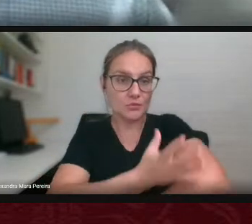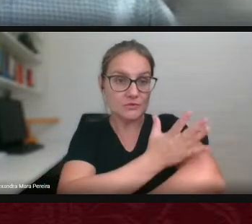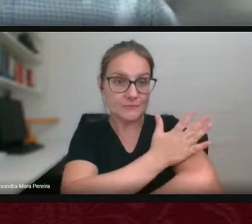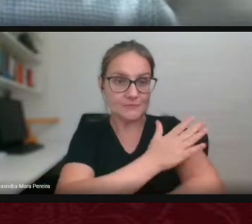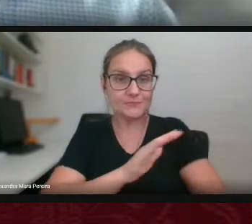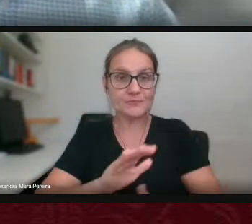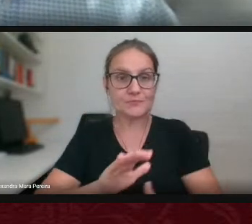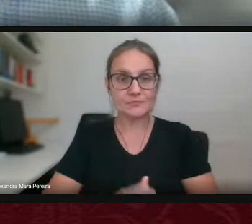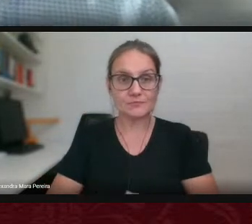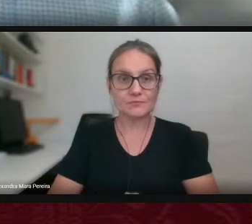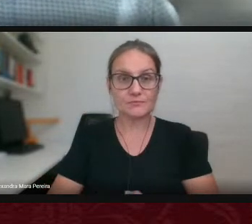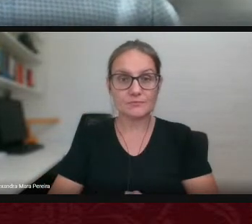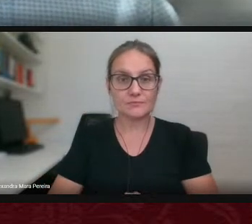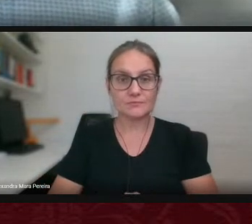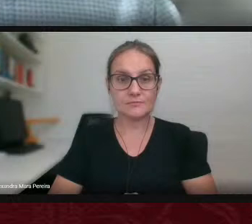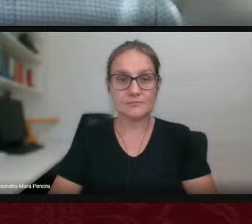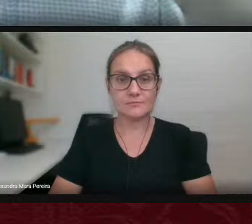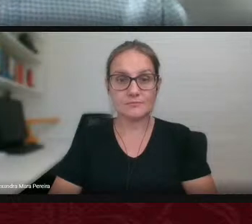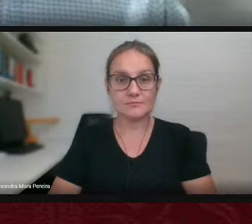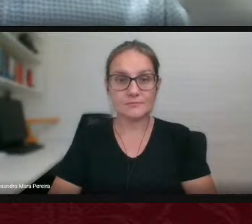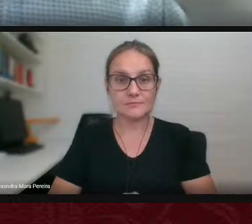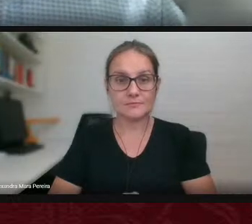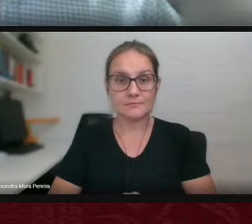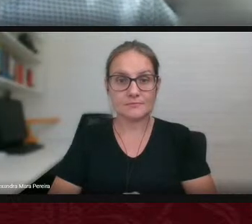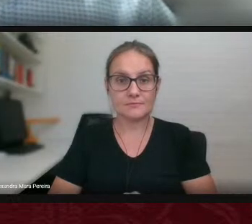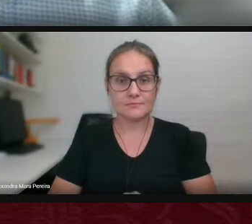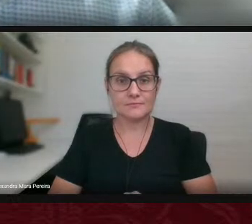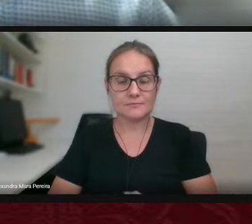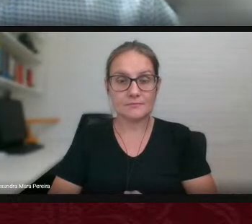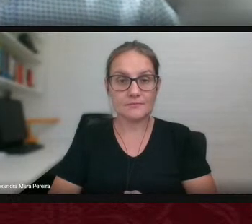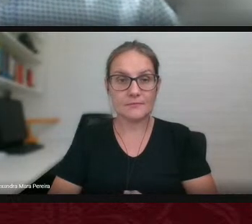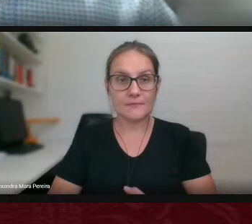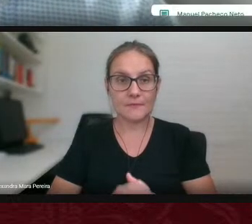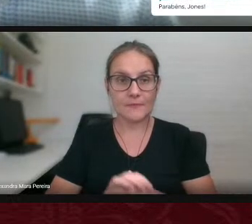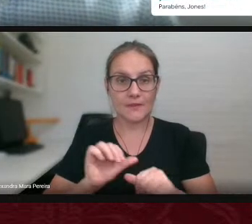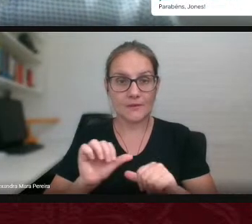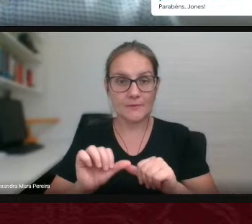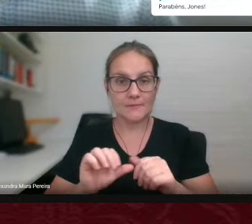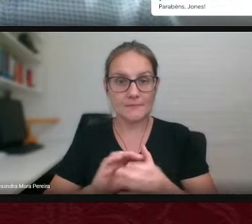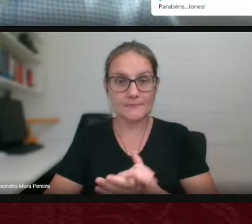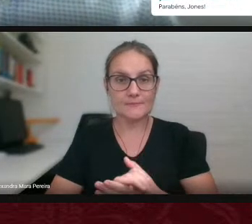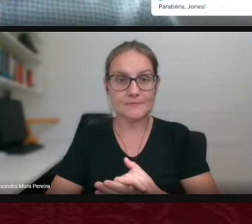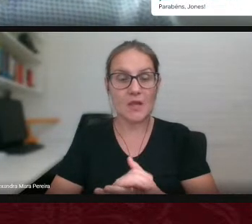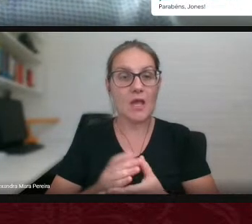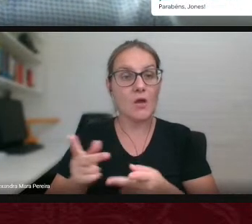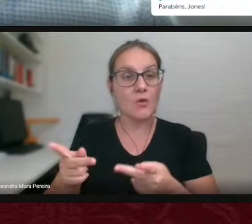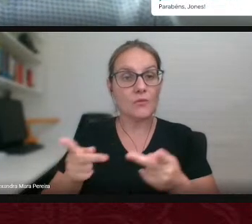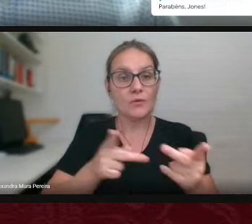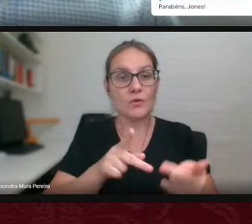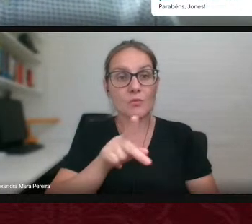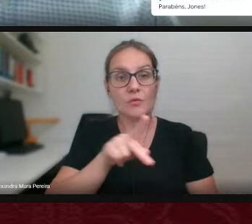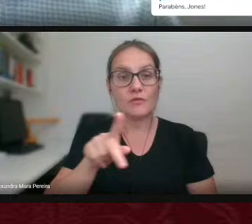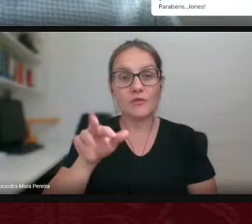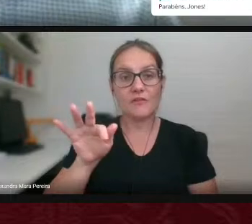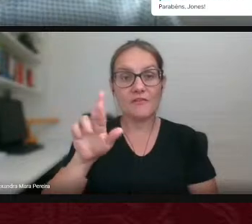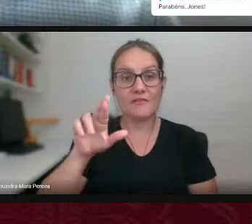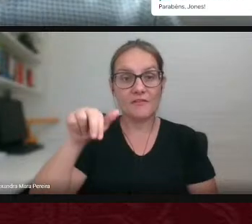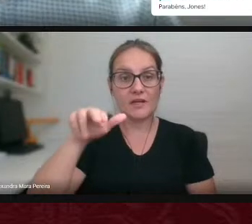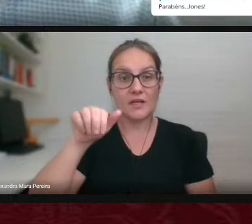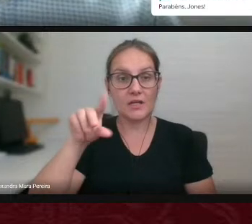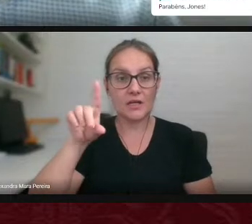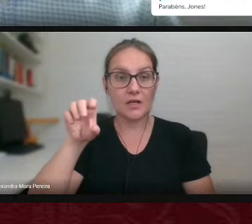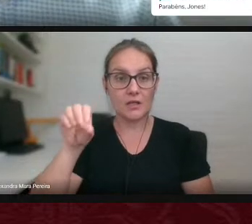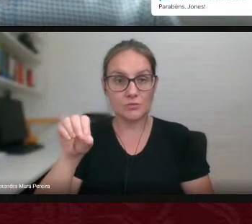pelas suas considerações agora nós convidamos o professor Fernando Garcia autor do livro